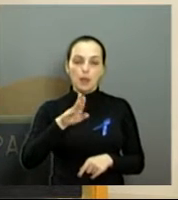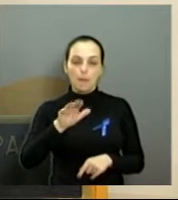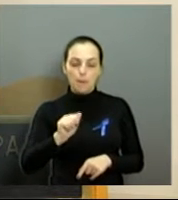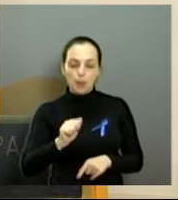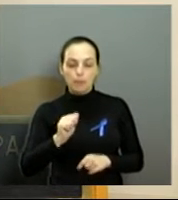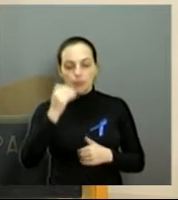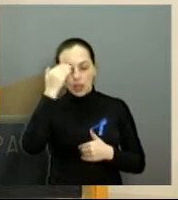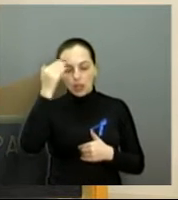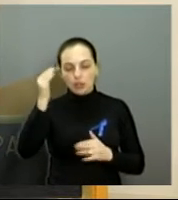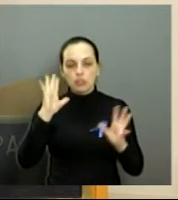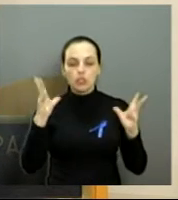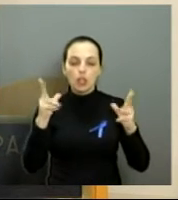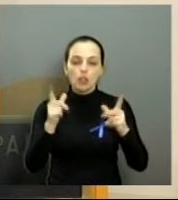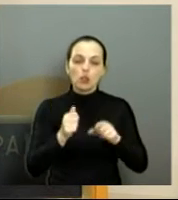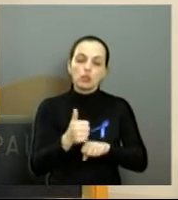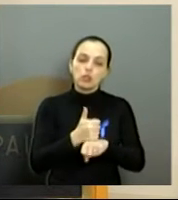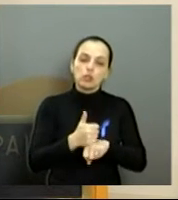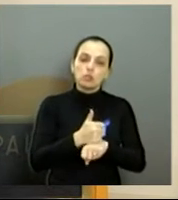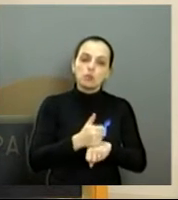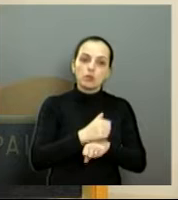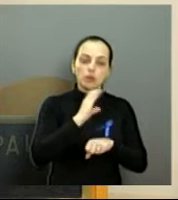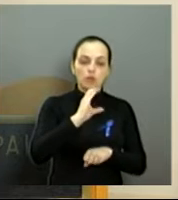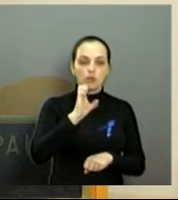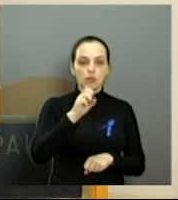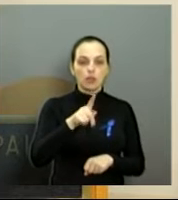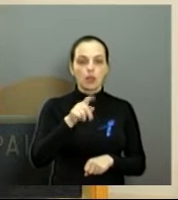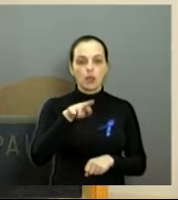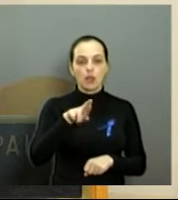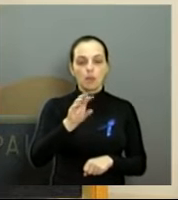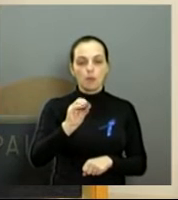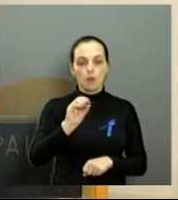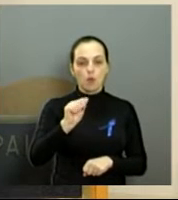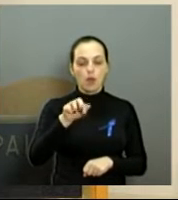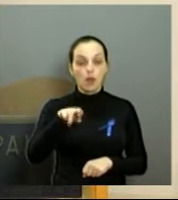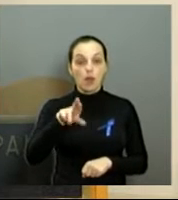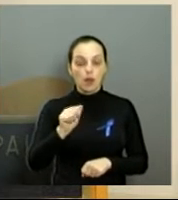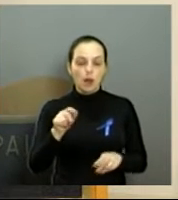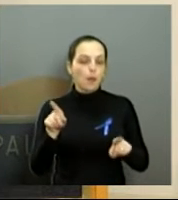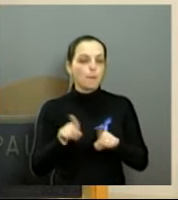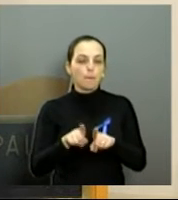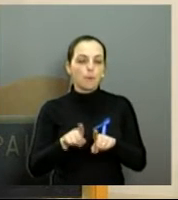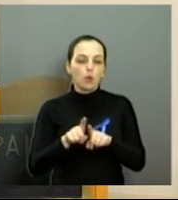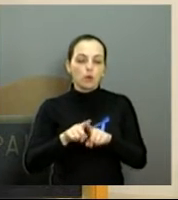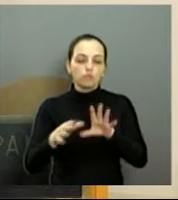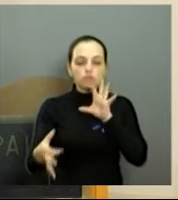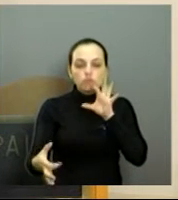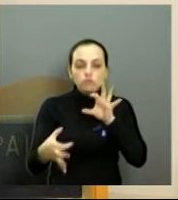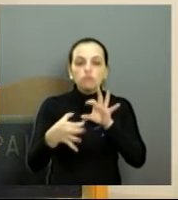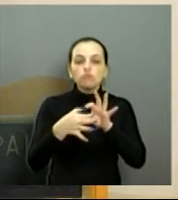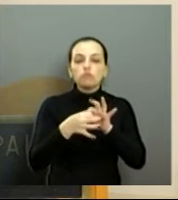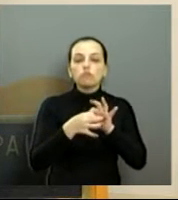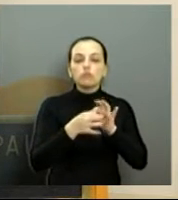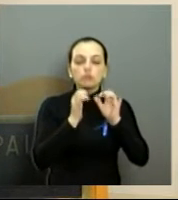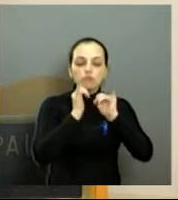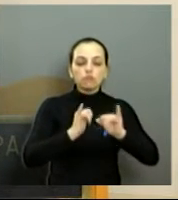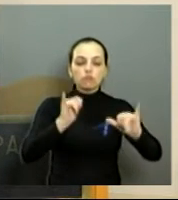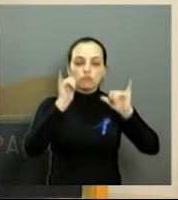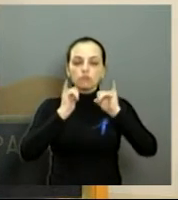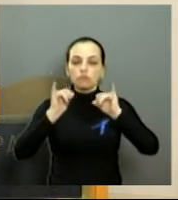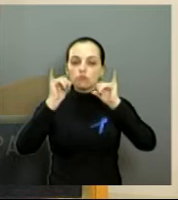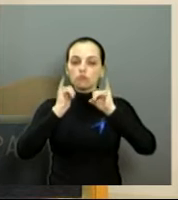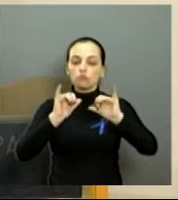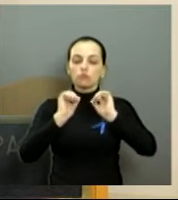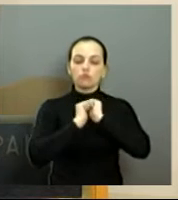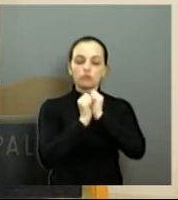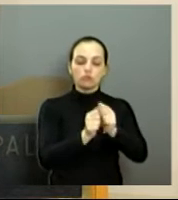Profissionalizante da Ceproara pela grande parceria e sensibilidade em emprestar esse serviço de informação tão importante e necessário